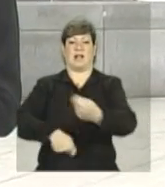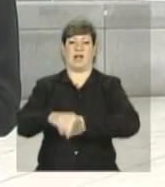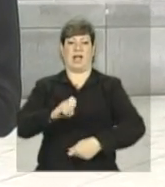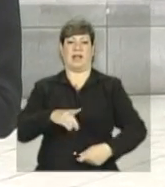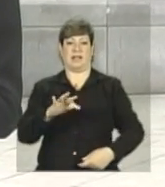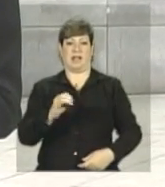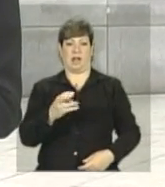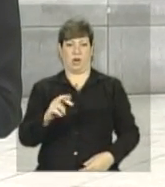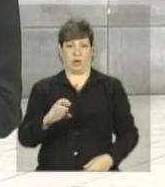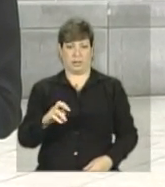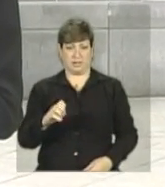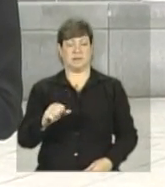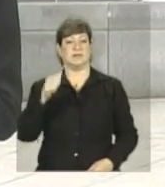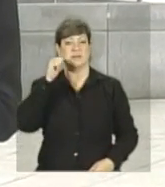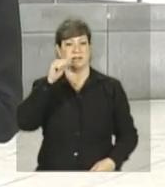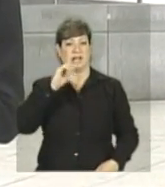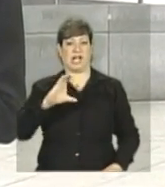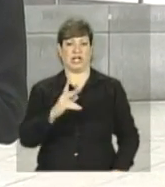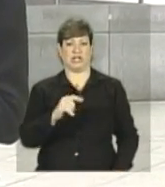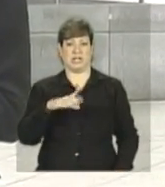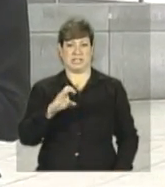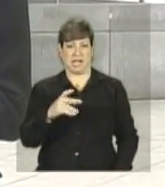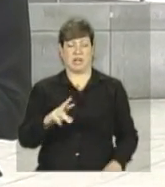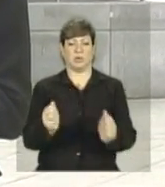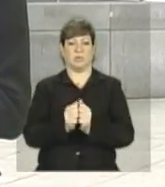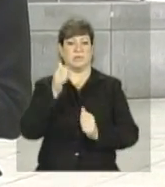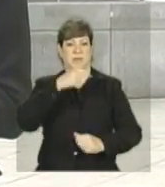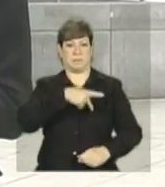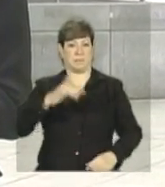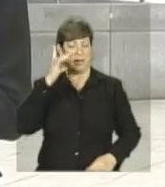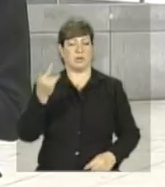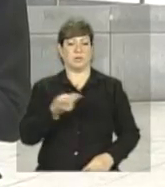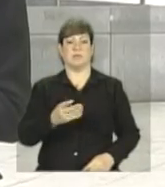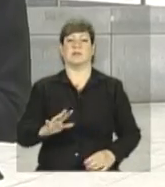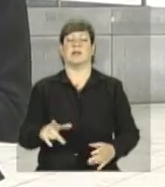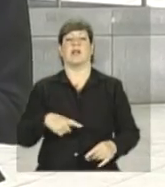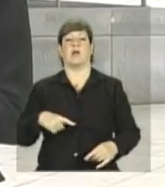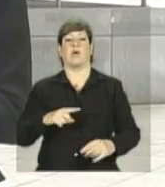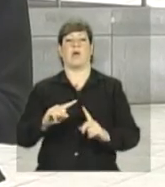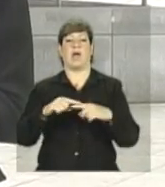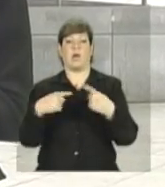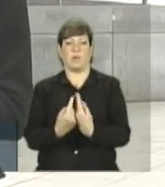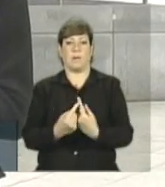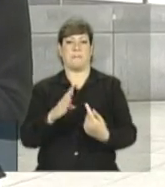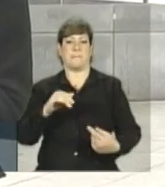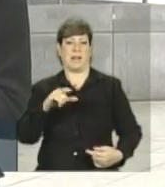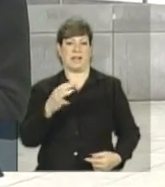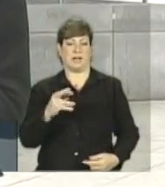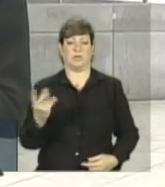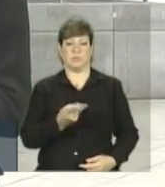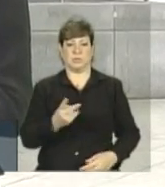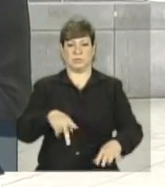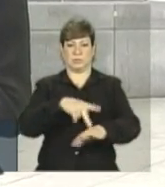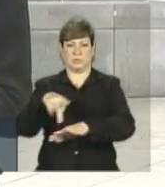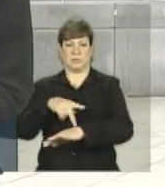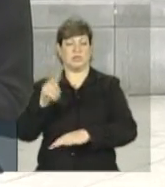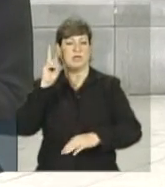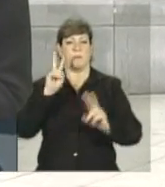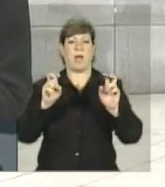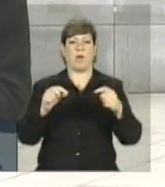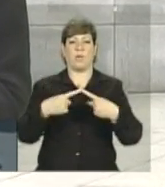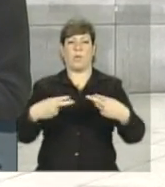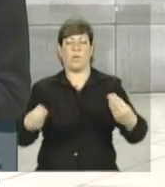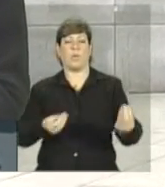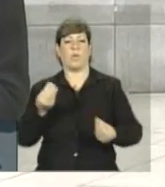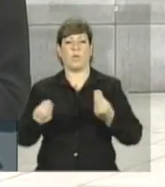alemã Angela Merkel e a presidenta Dilma Rousseff também devem tratar, numa reunião bilateral, de outros assuntos de interesse global,